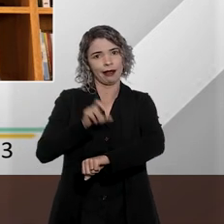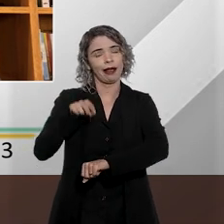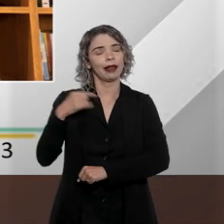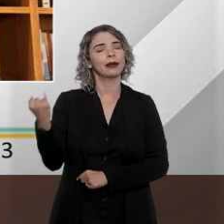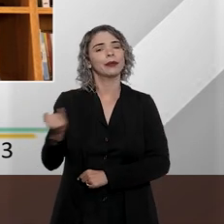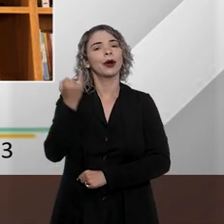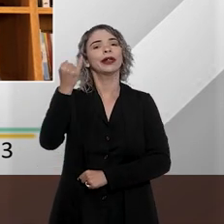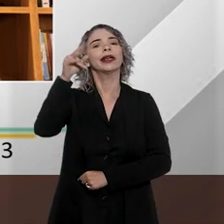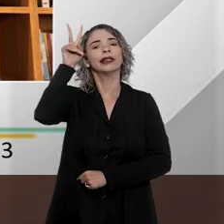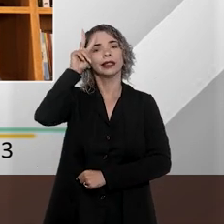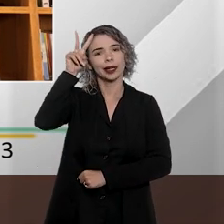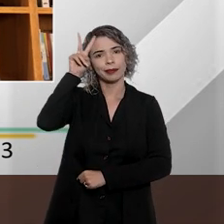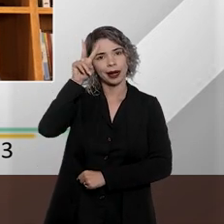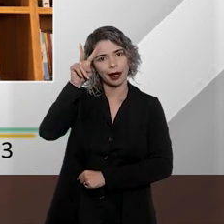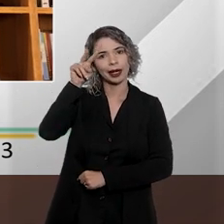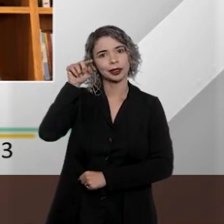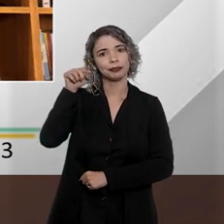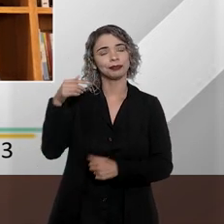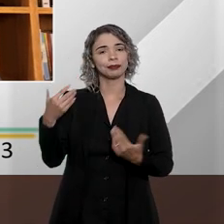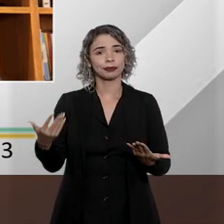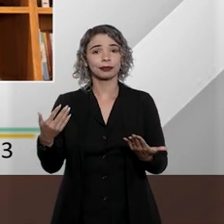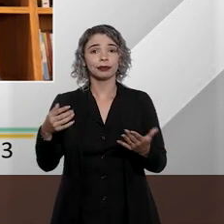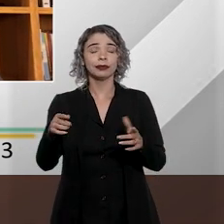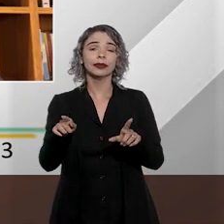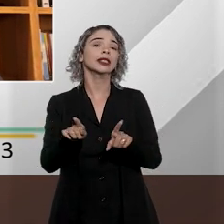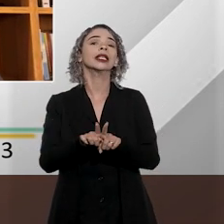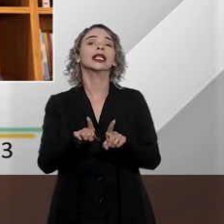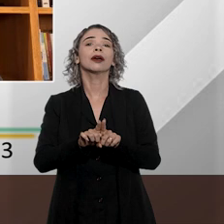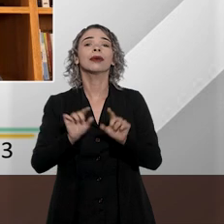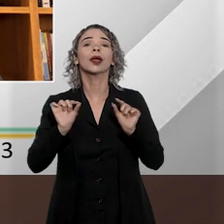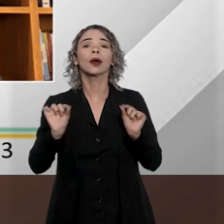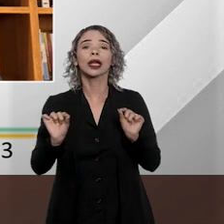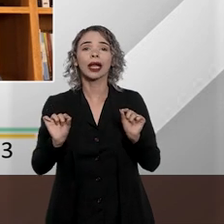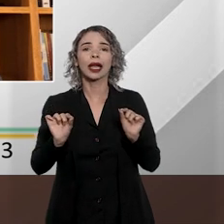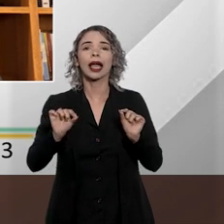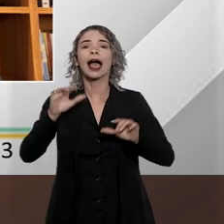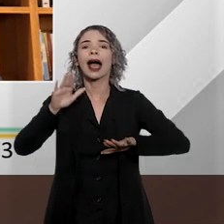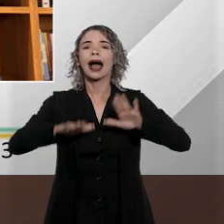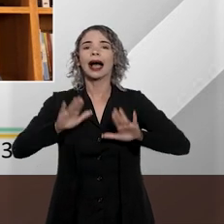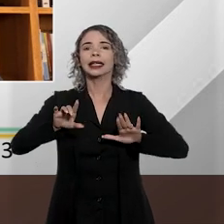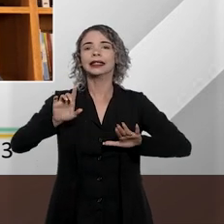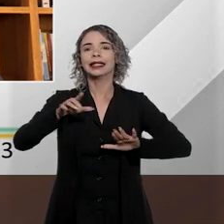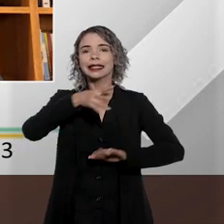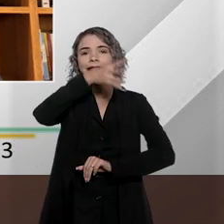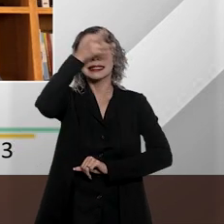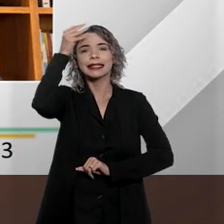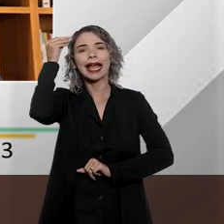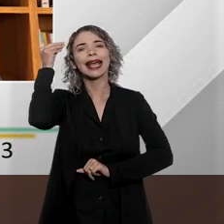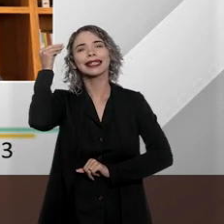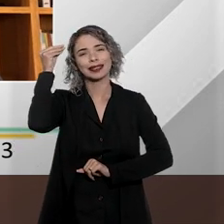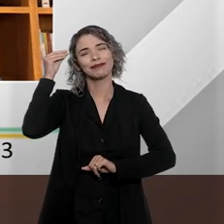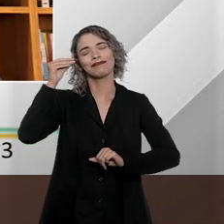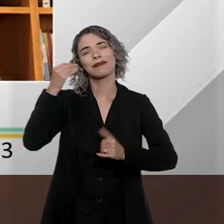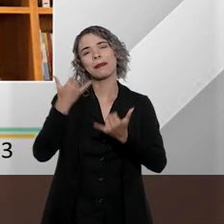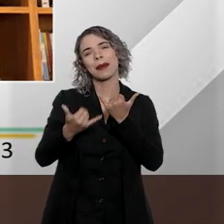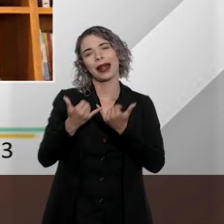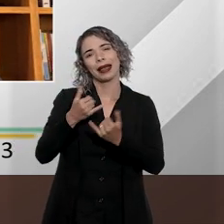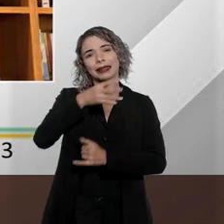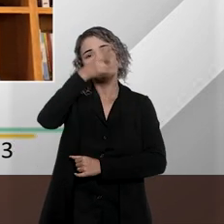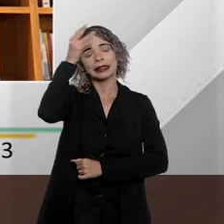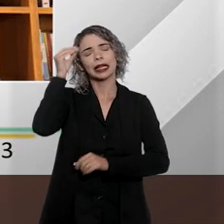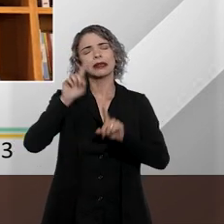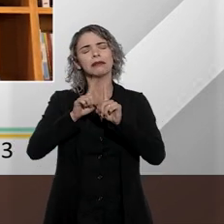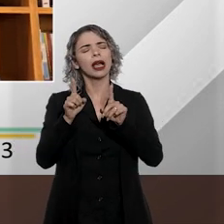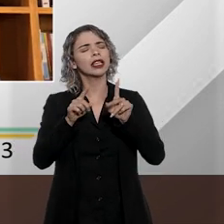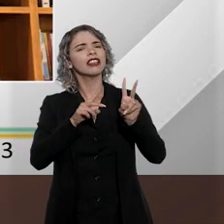importante a gente considerar e lembrar, parece que a gente de vez em quando se esquece, enfim. Agora,